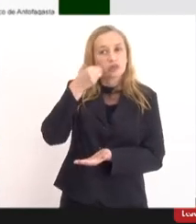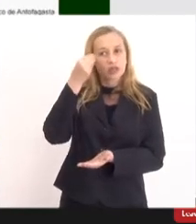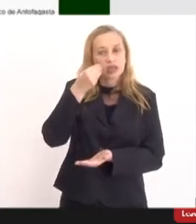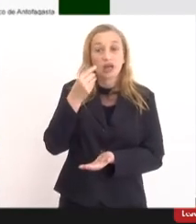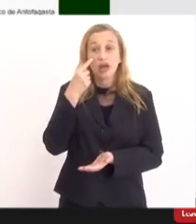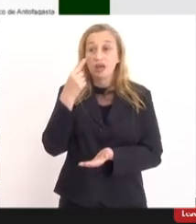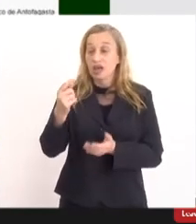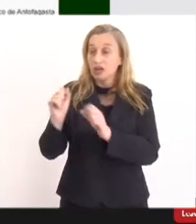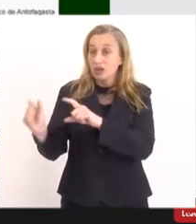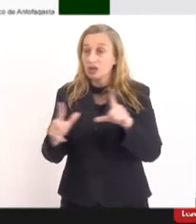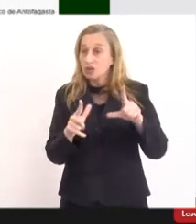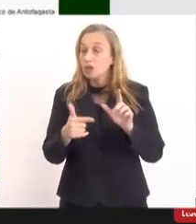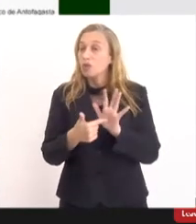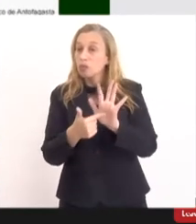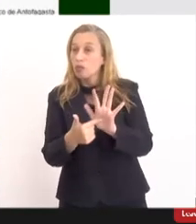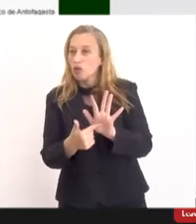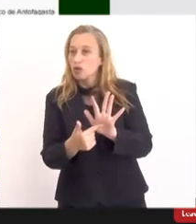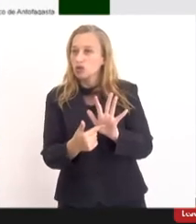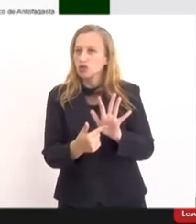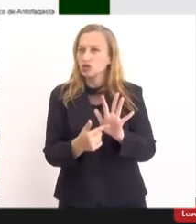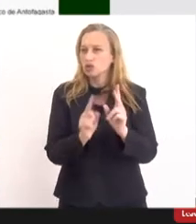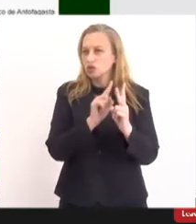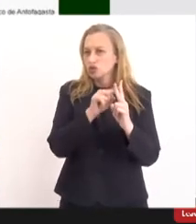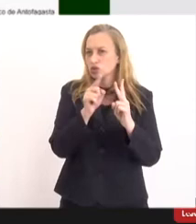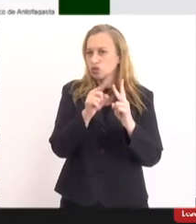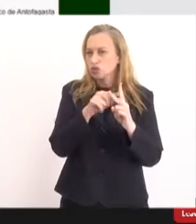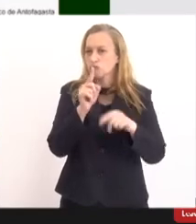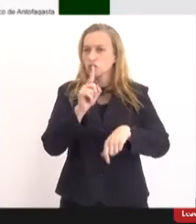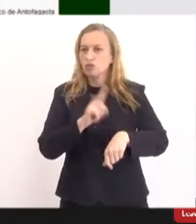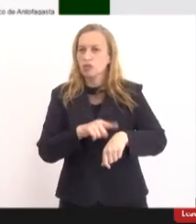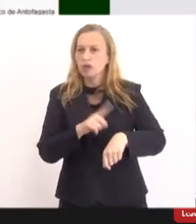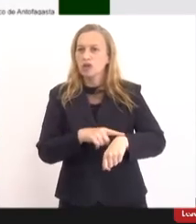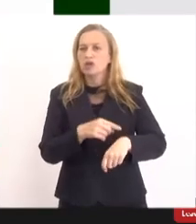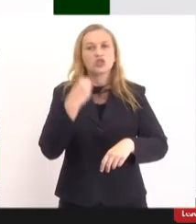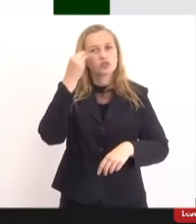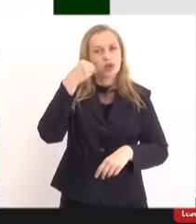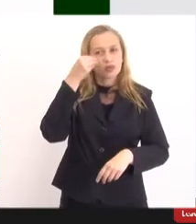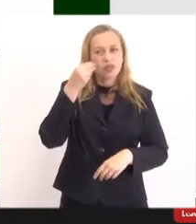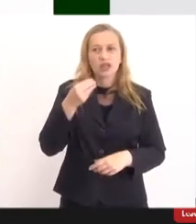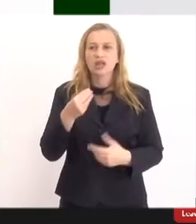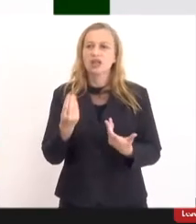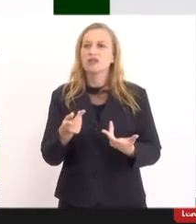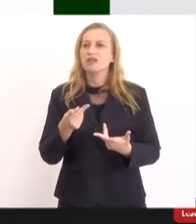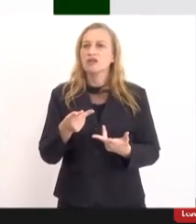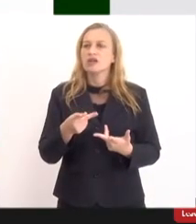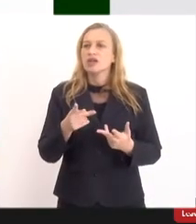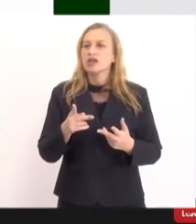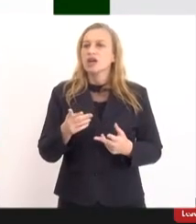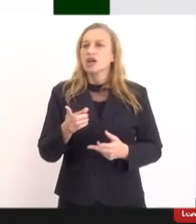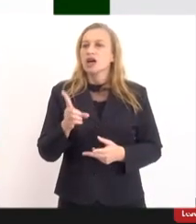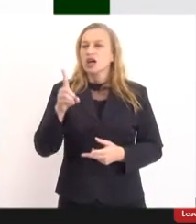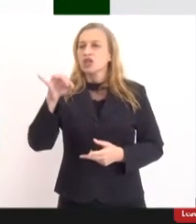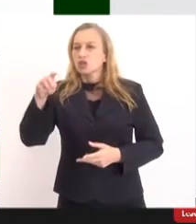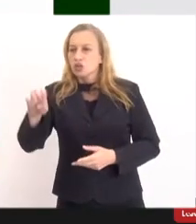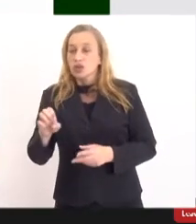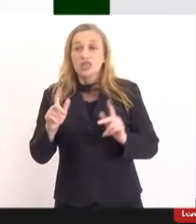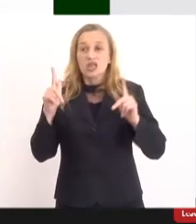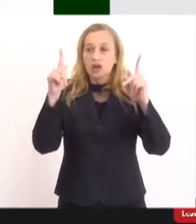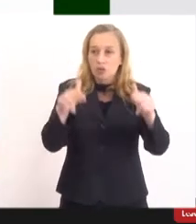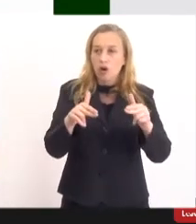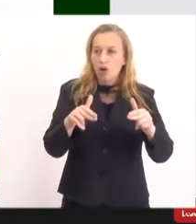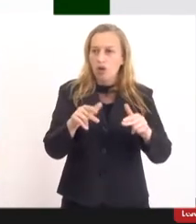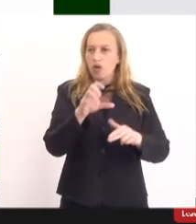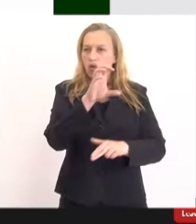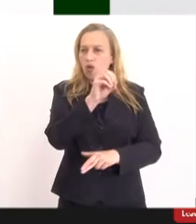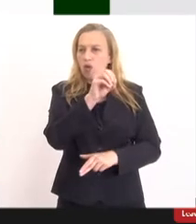dele, que ele coloca os dois estudos clínicos experimentais. E eles vão dar a mesma dose de Coronavac que dão em